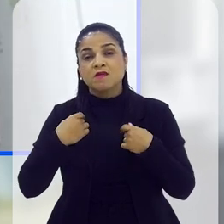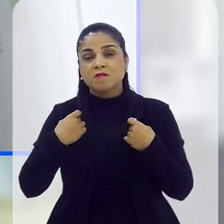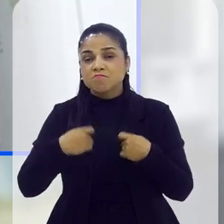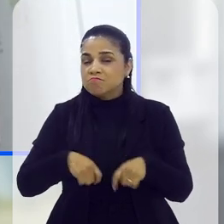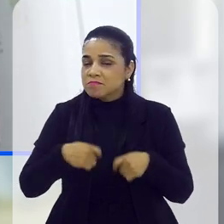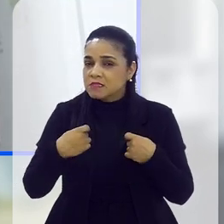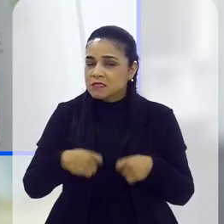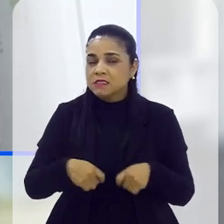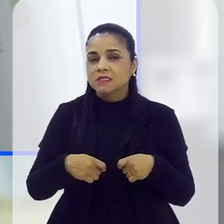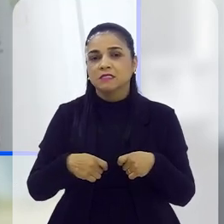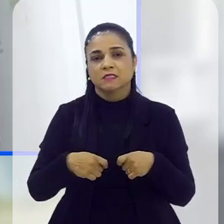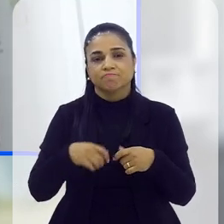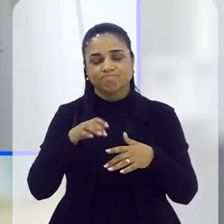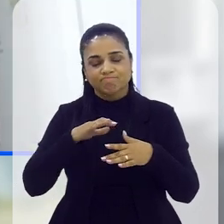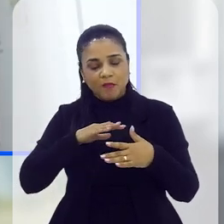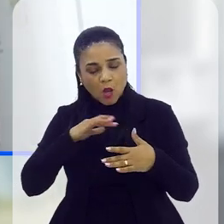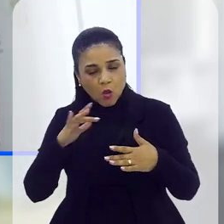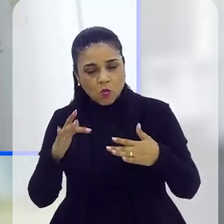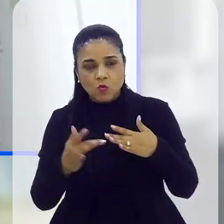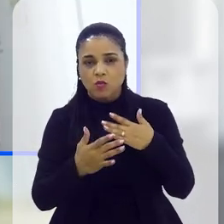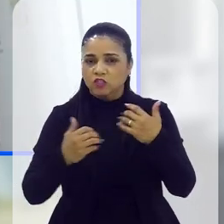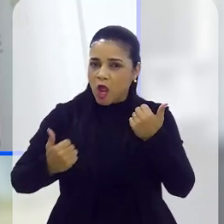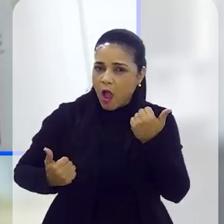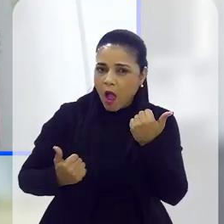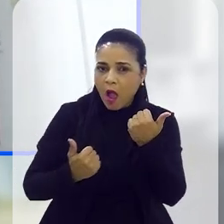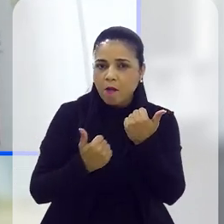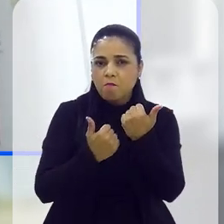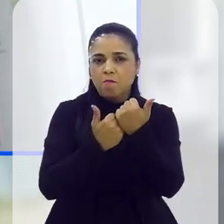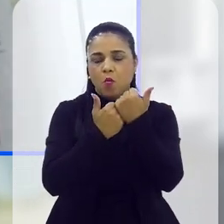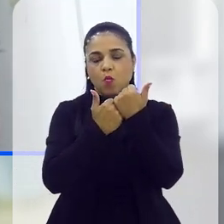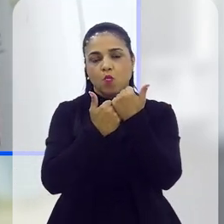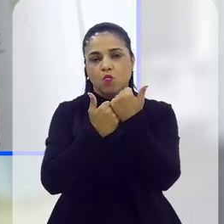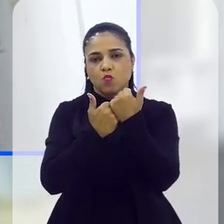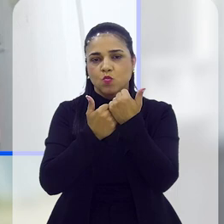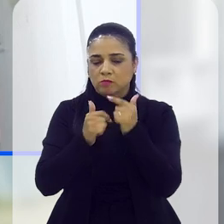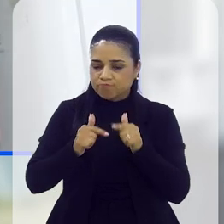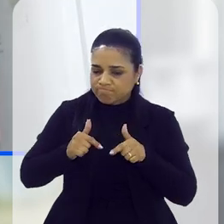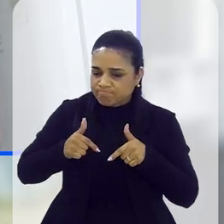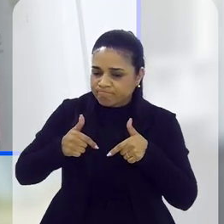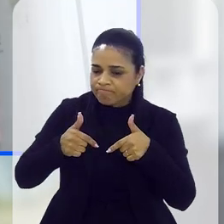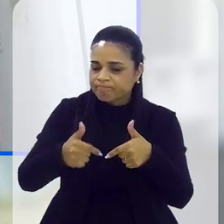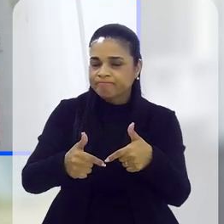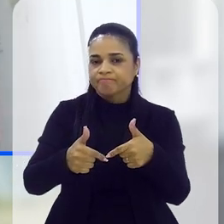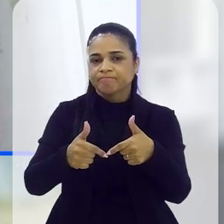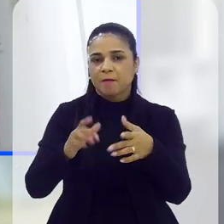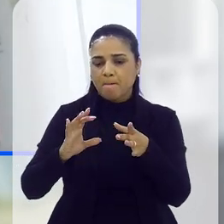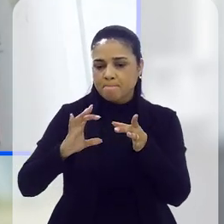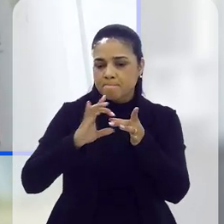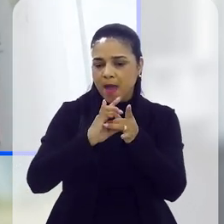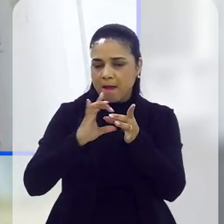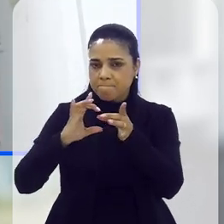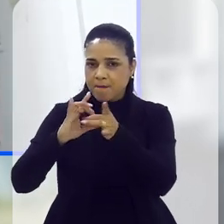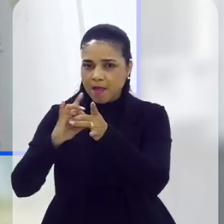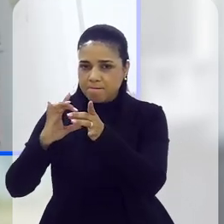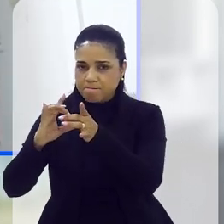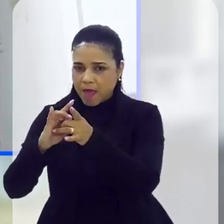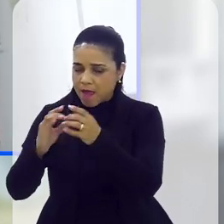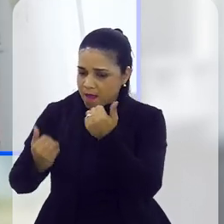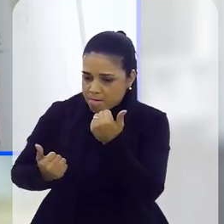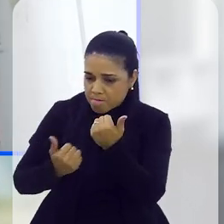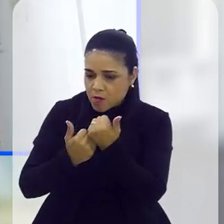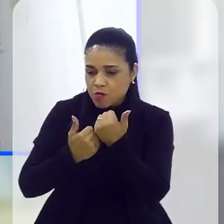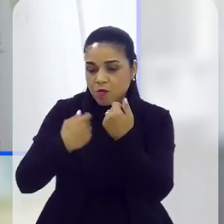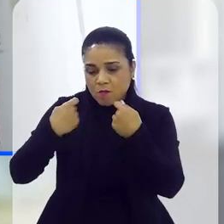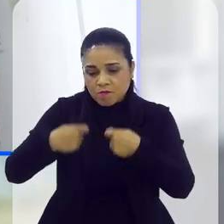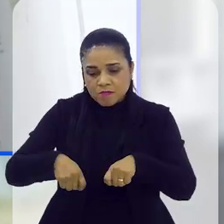então é preciso muito, realmente a rede de apoio, a efetividade dos serviços é crucial para que a vítima